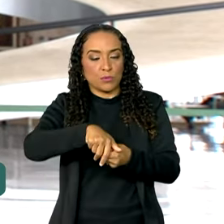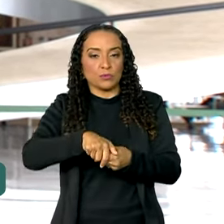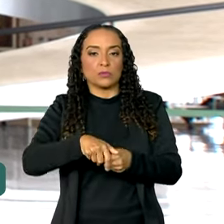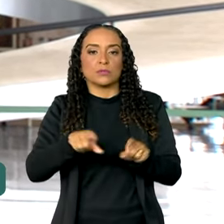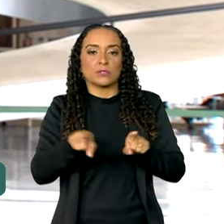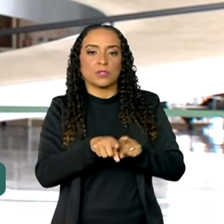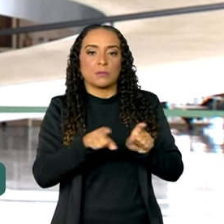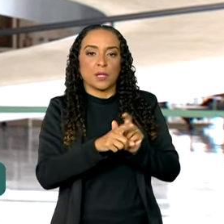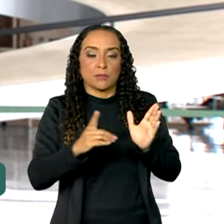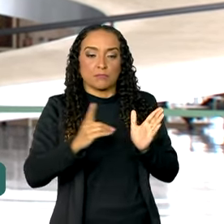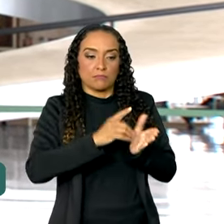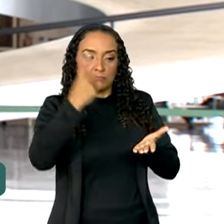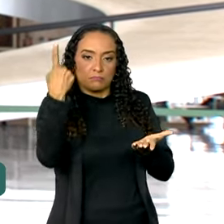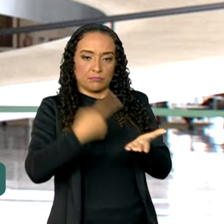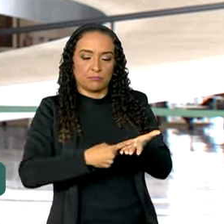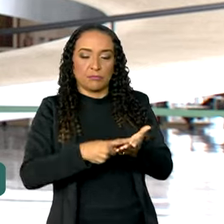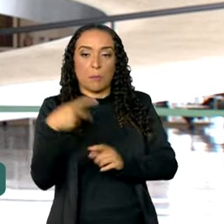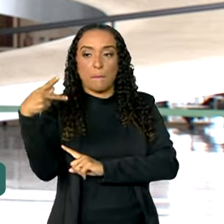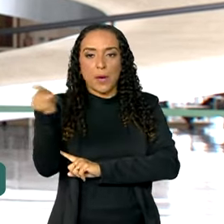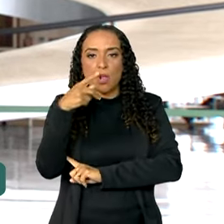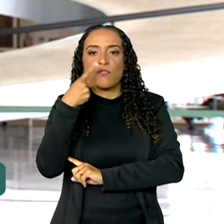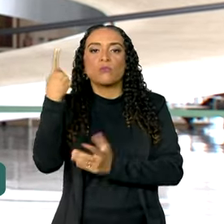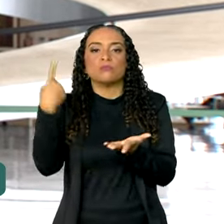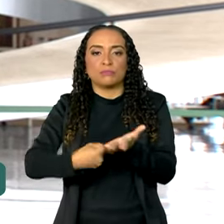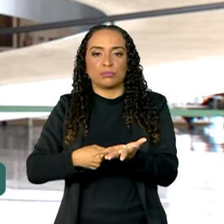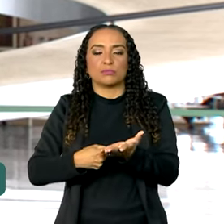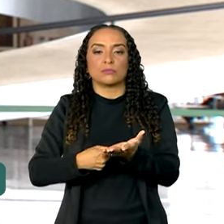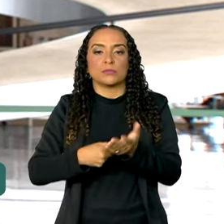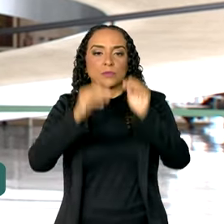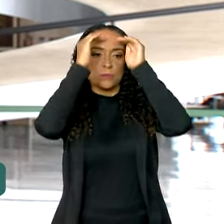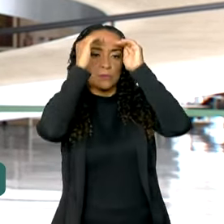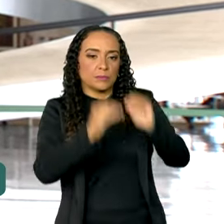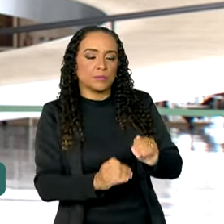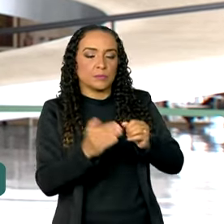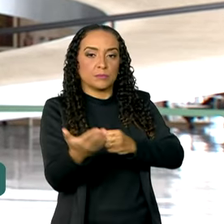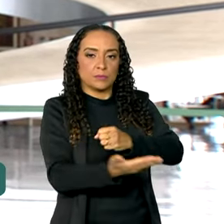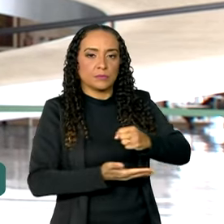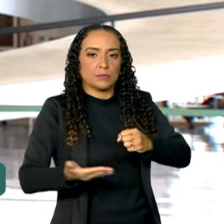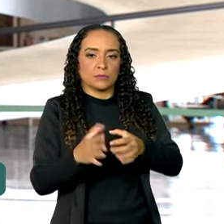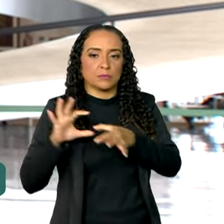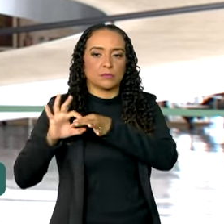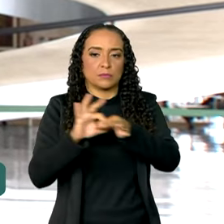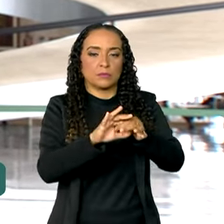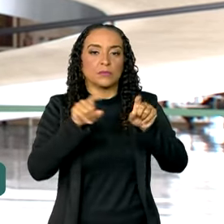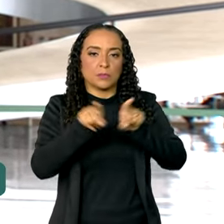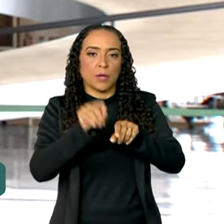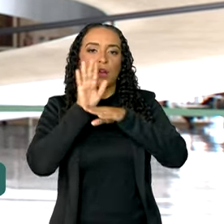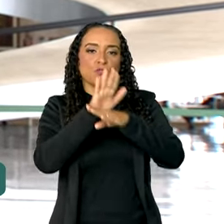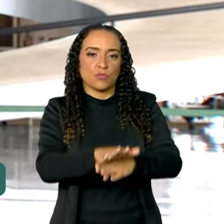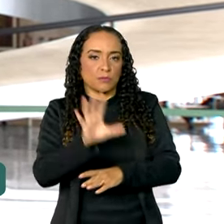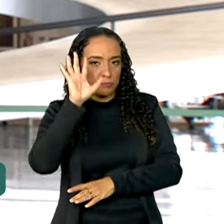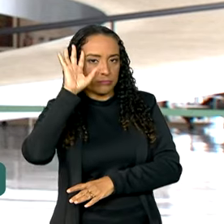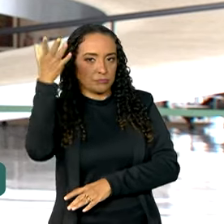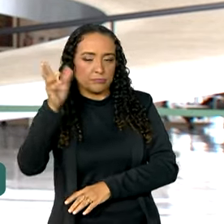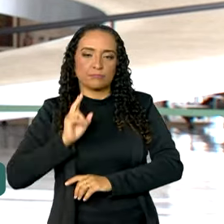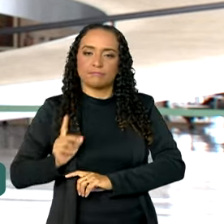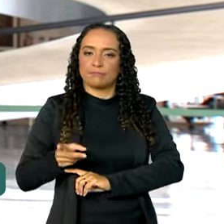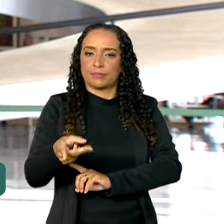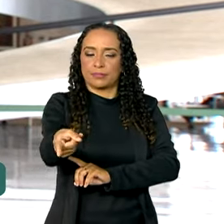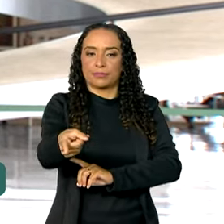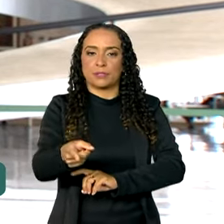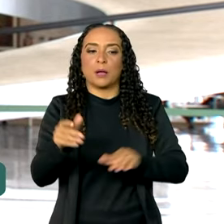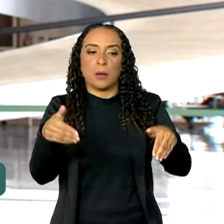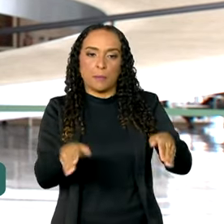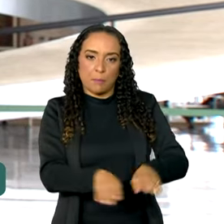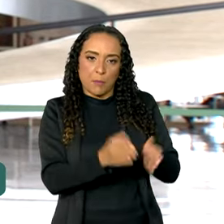declaração de compromisso, o Paraguai se compromete a seguir os princípios da Aliança e a colaborar em soluções duradouras para